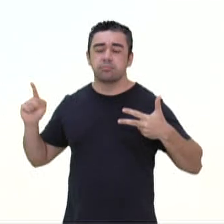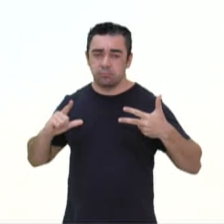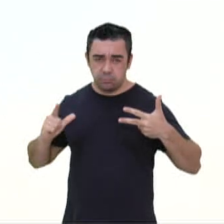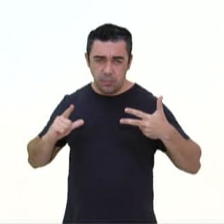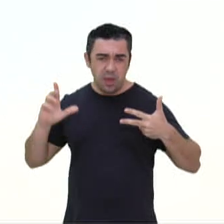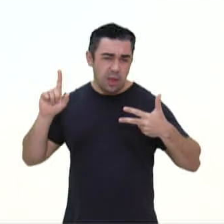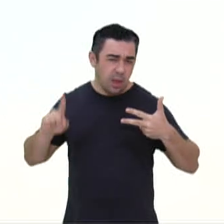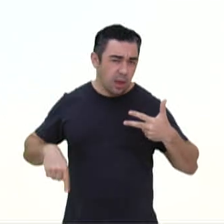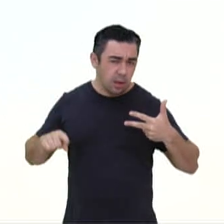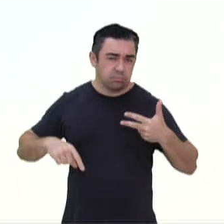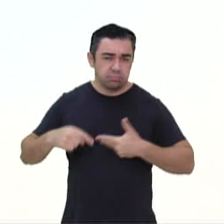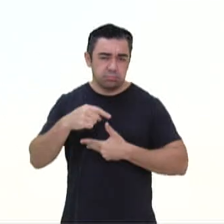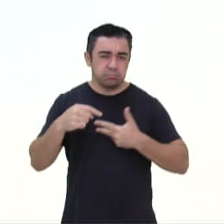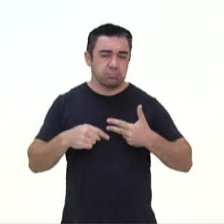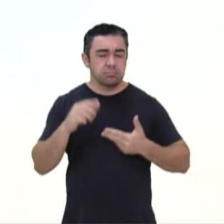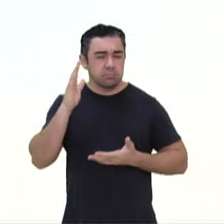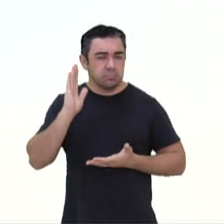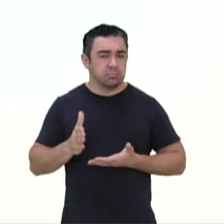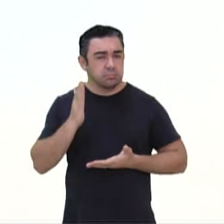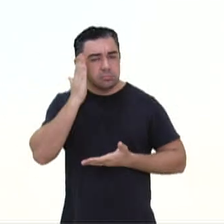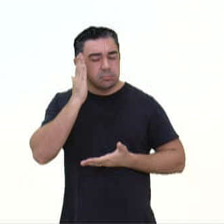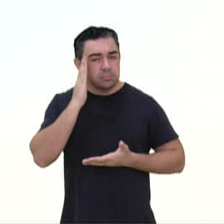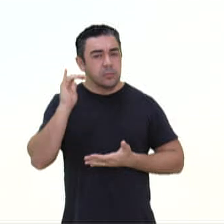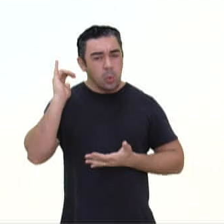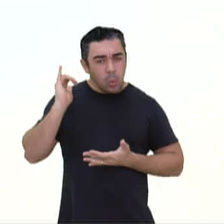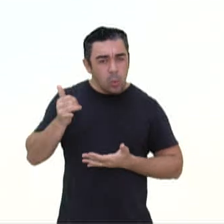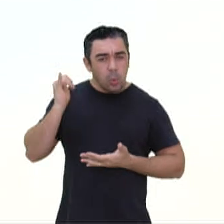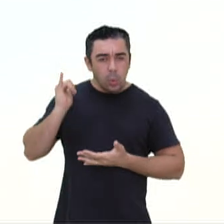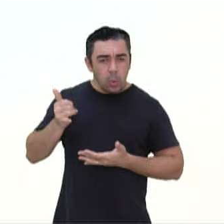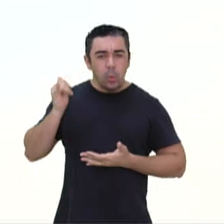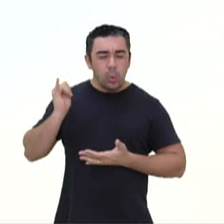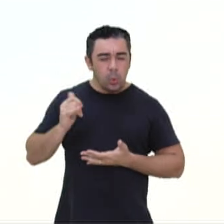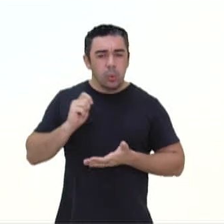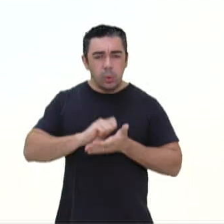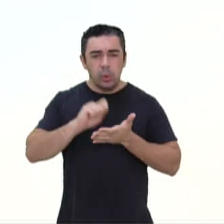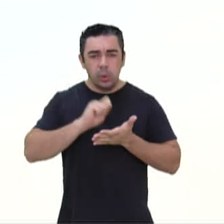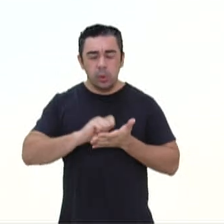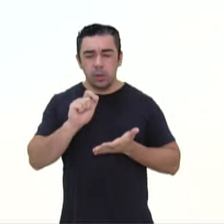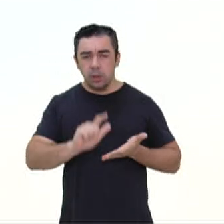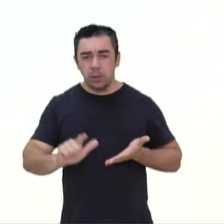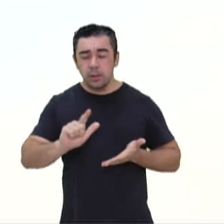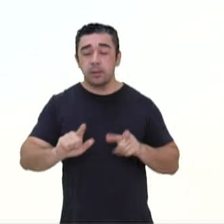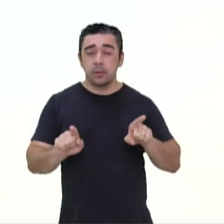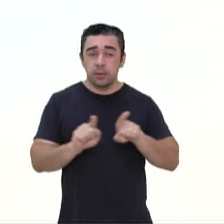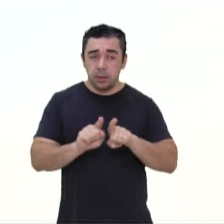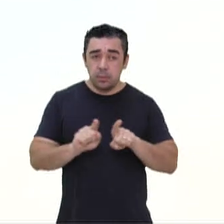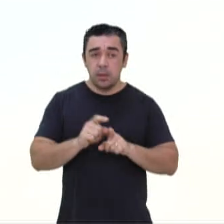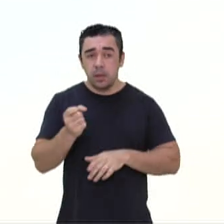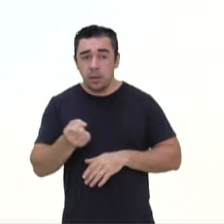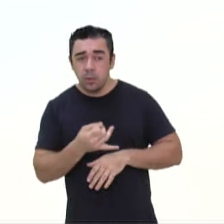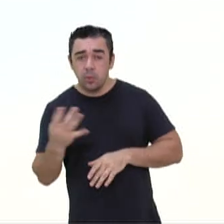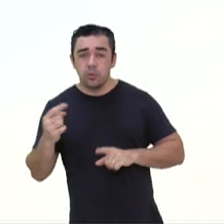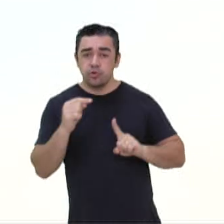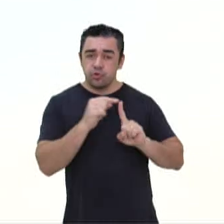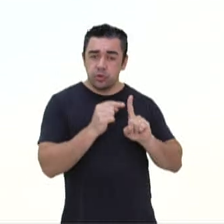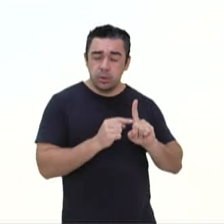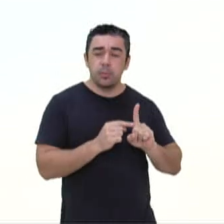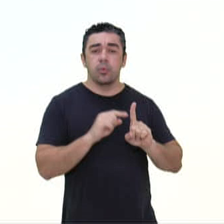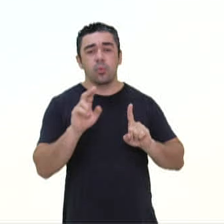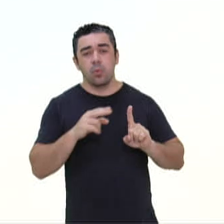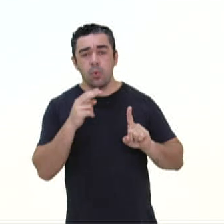são reconhecidamente excelentes contistas. Existem, inclusive, alguns tipos ou